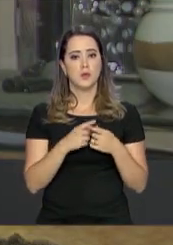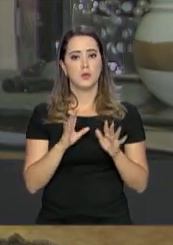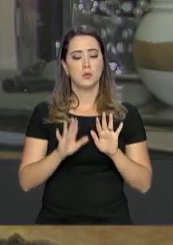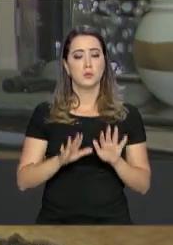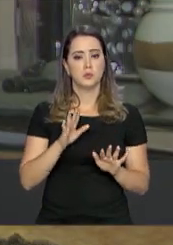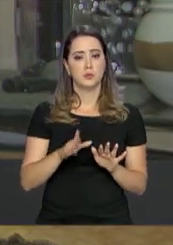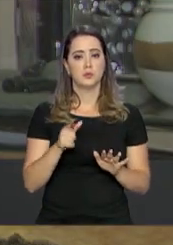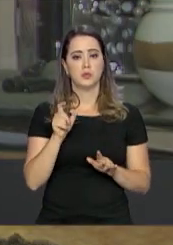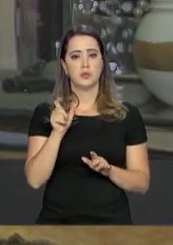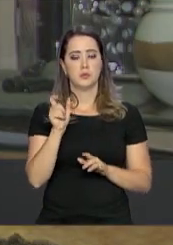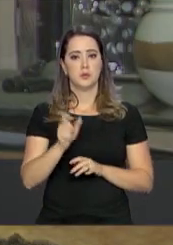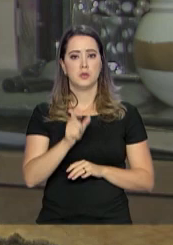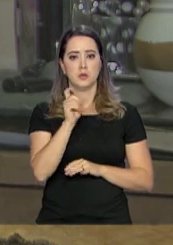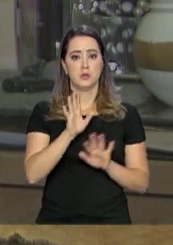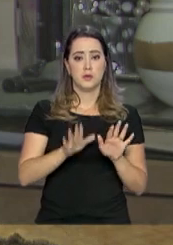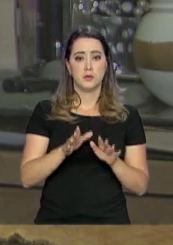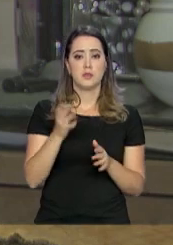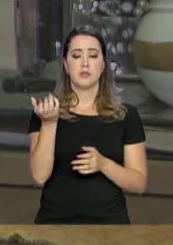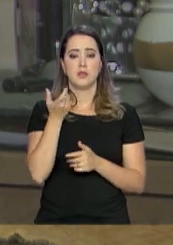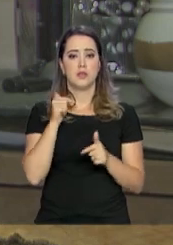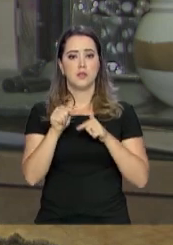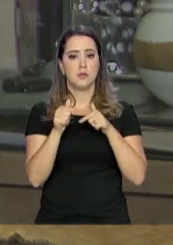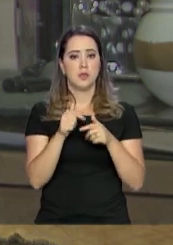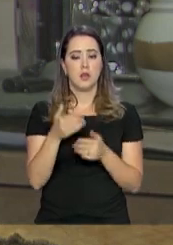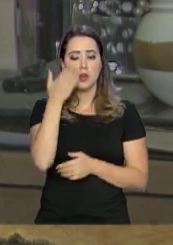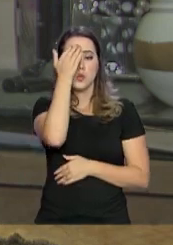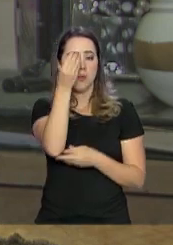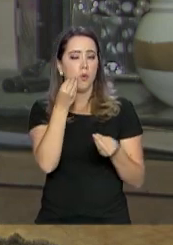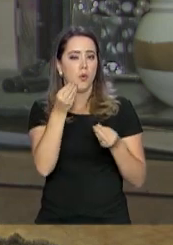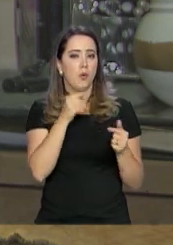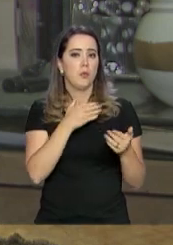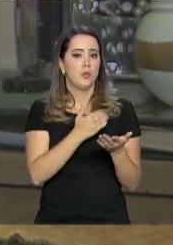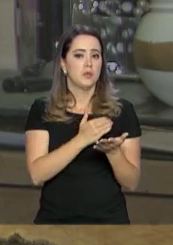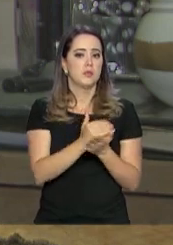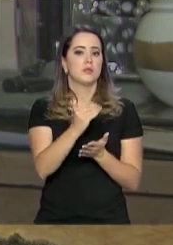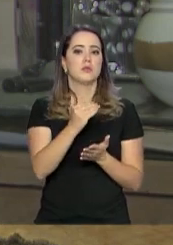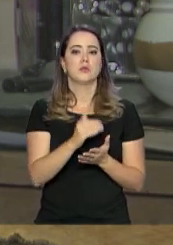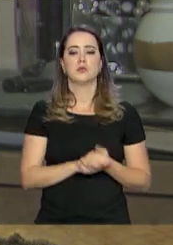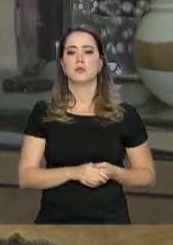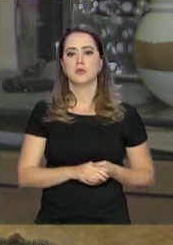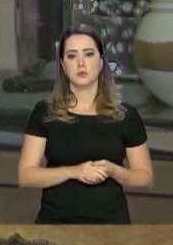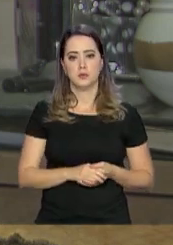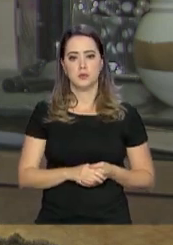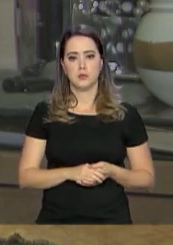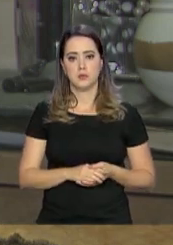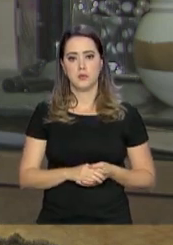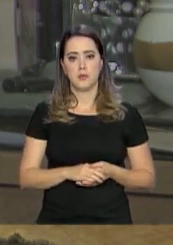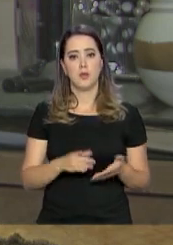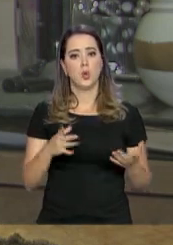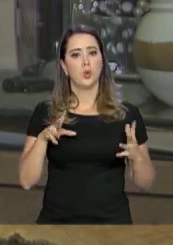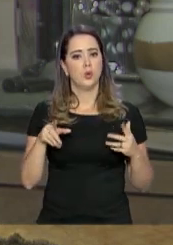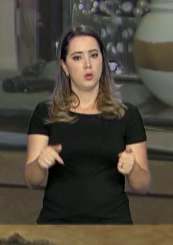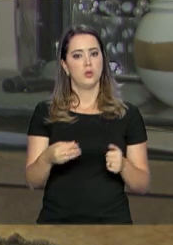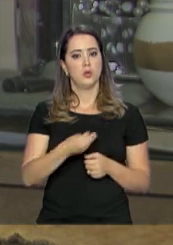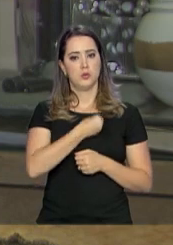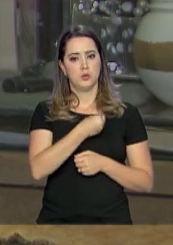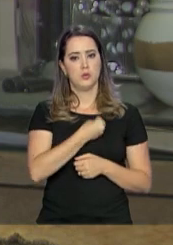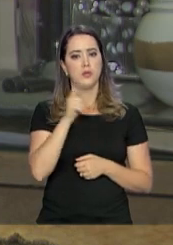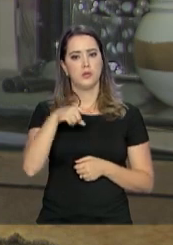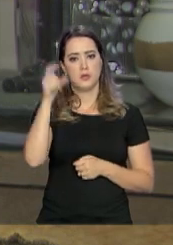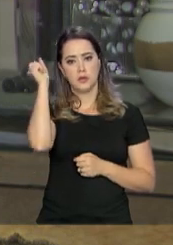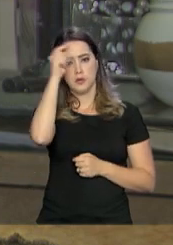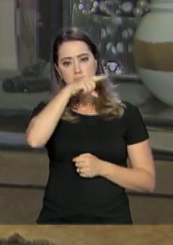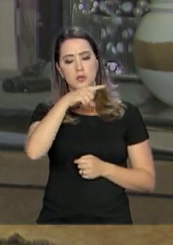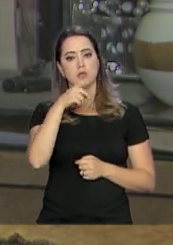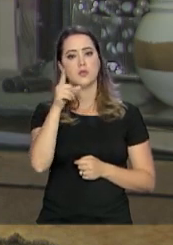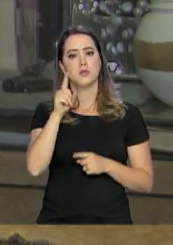vezes as pessoas querem trabalhar, mas não sabem por onde começar, não sabem como começar. Então, assim, tudo na vida eu sei que é difícil,